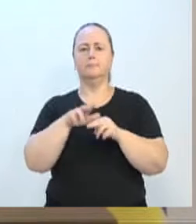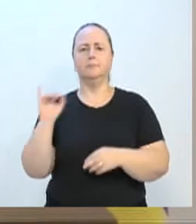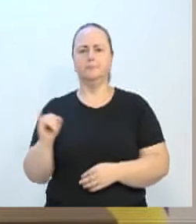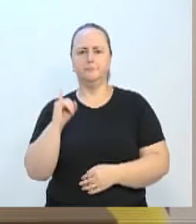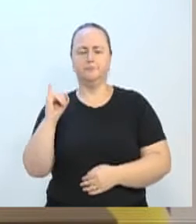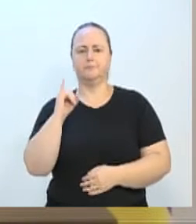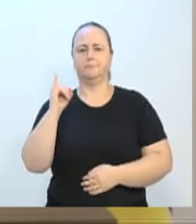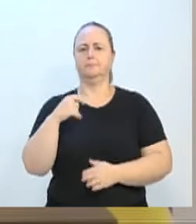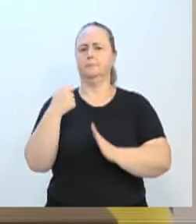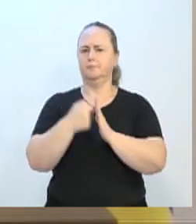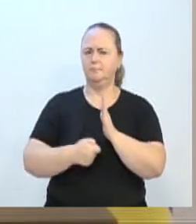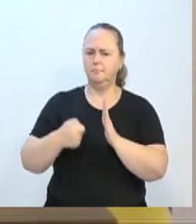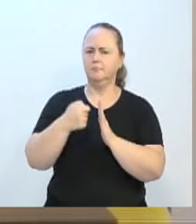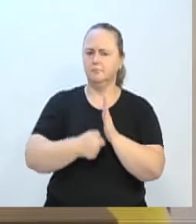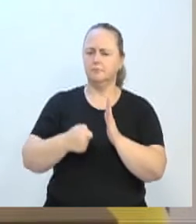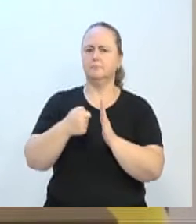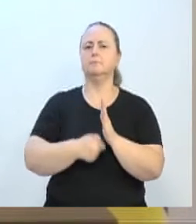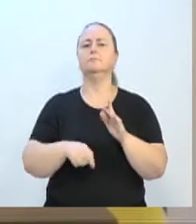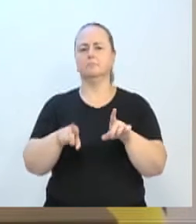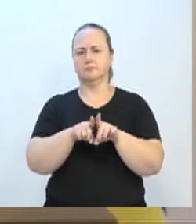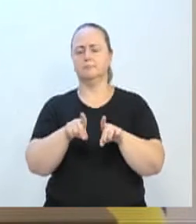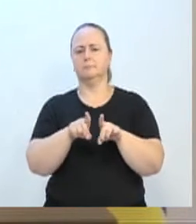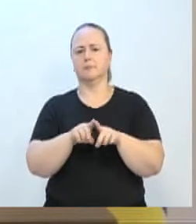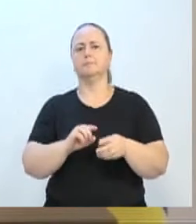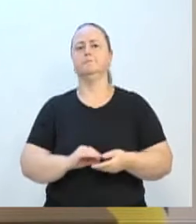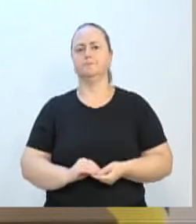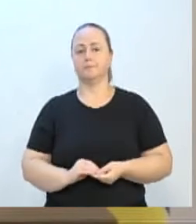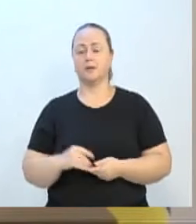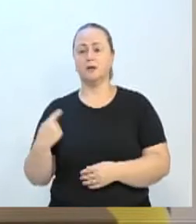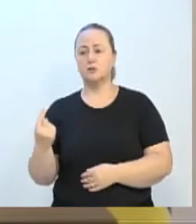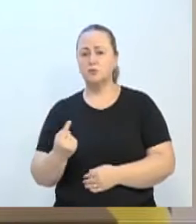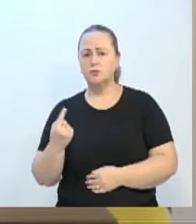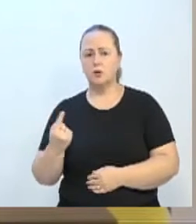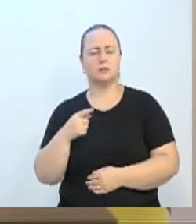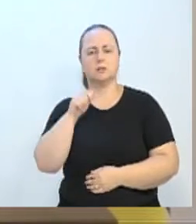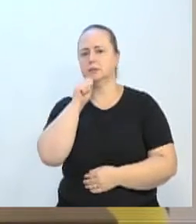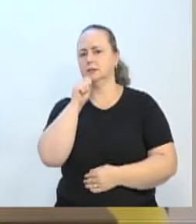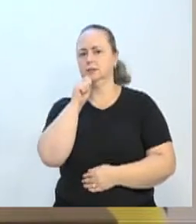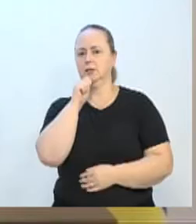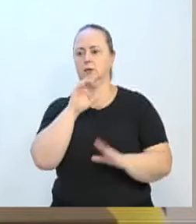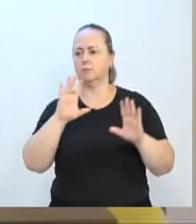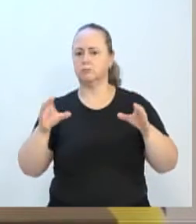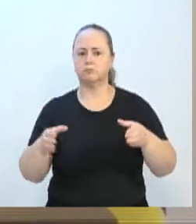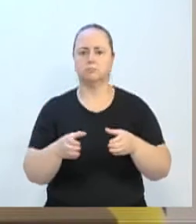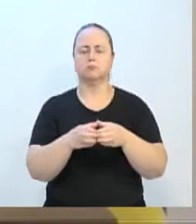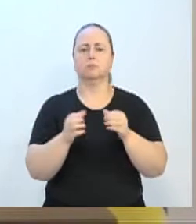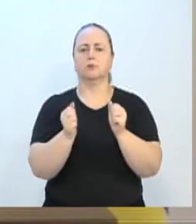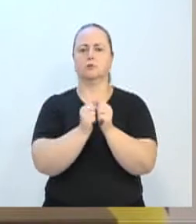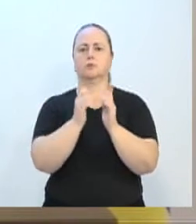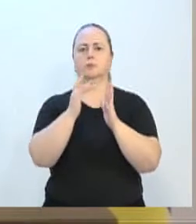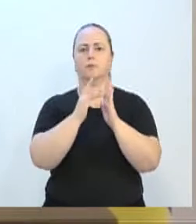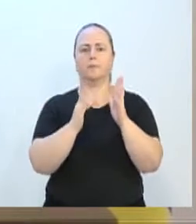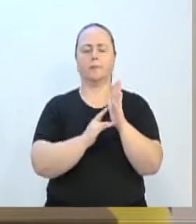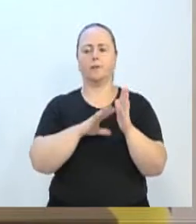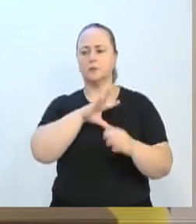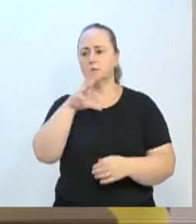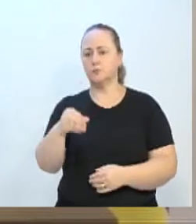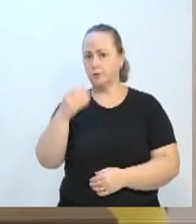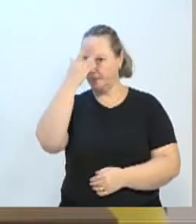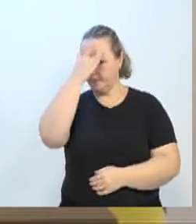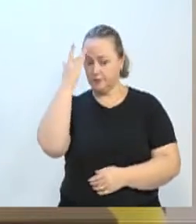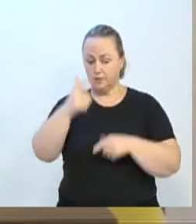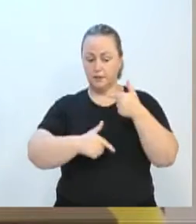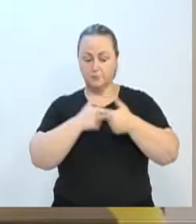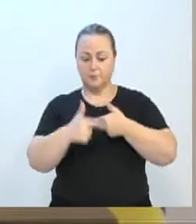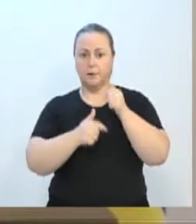tanta luta, e de ter sido também, não solitário, porque eu acho que a não faz nada sozinho, eu acho que todas as pautas têm direito de todas as pessoas trabalharem, mas a gente